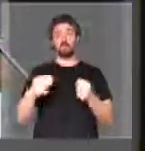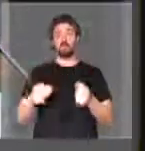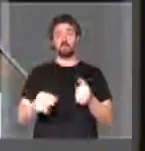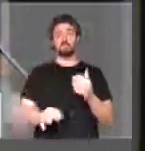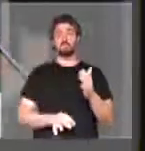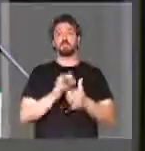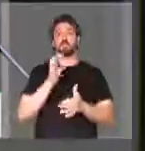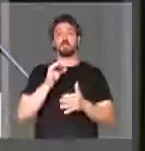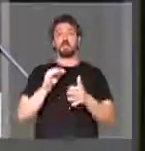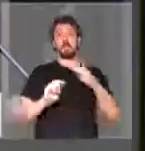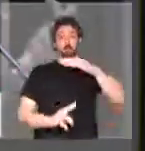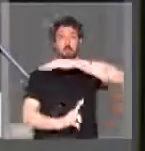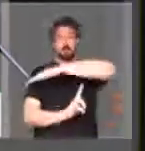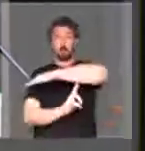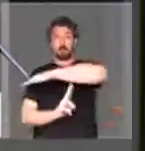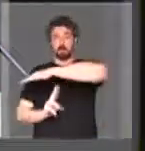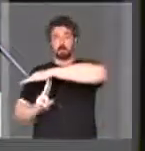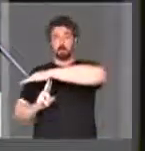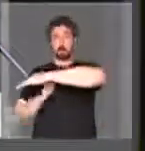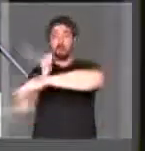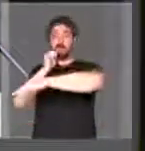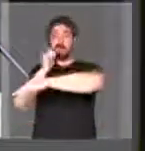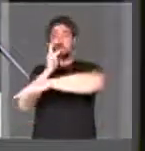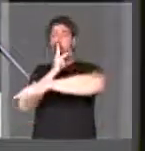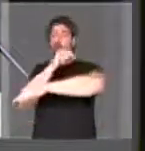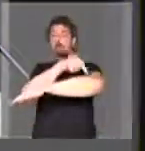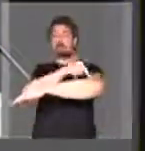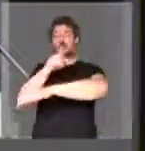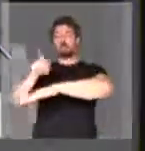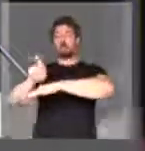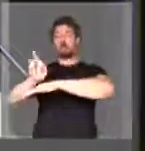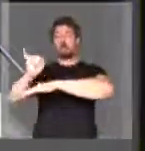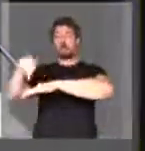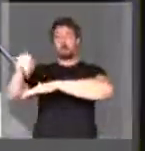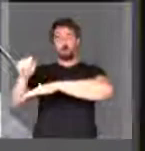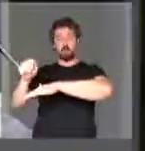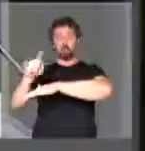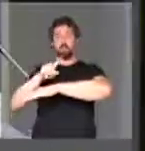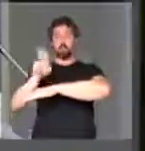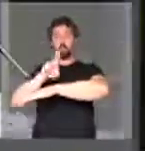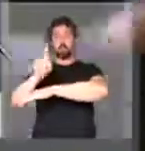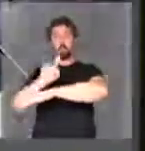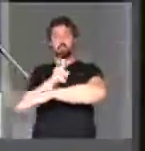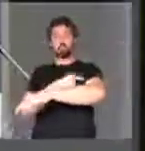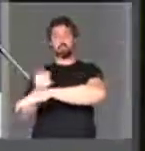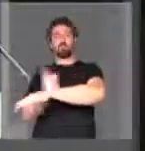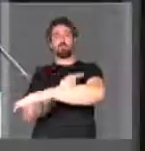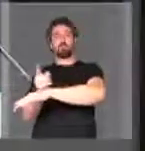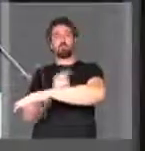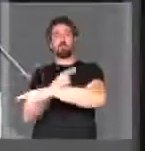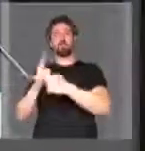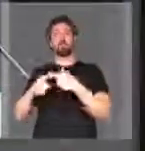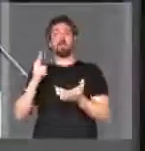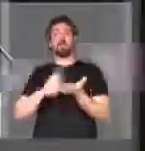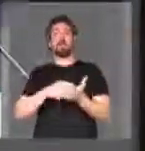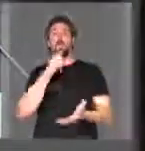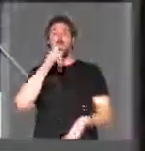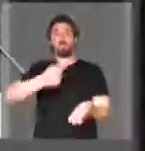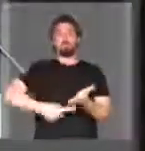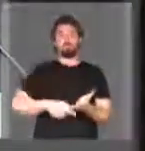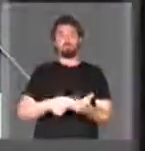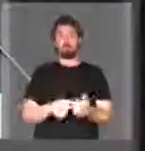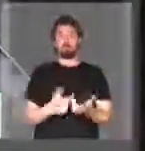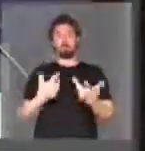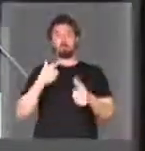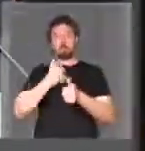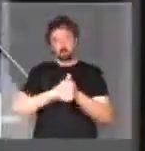uma ponte que liga o Amapá, Guiana, Brasil e a França, que não está sendo utilizada porque os acordos não foram firmados.